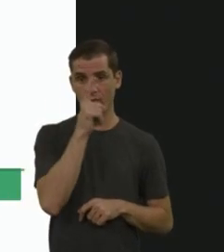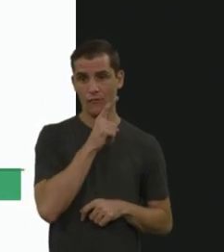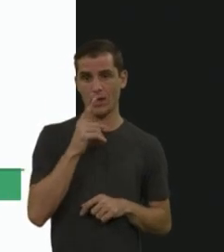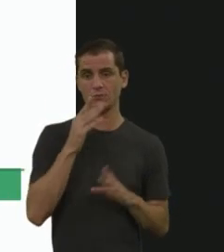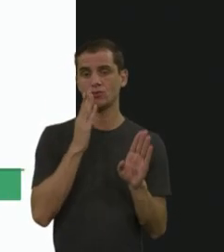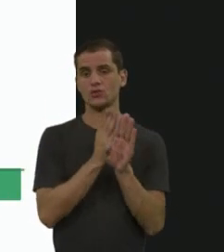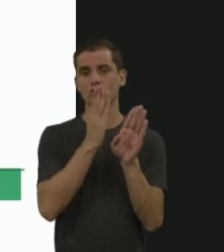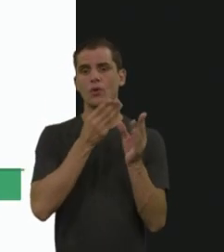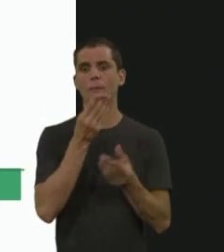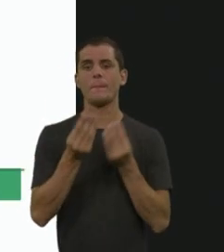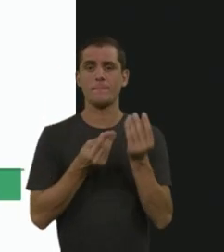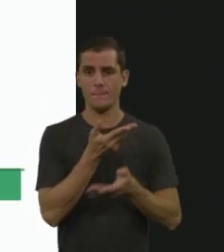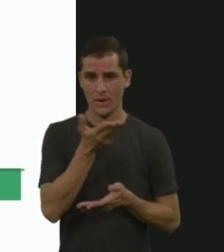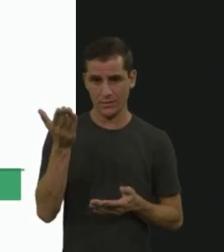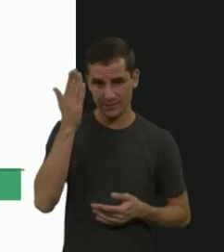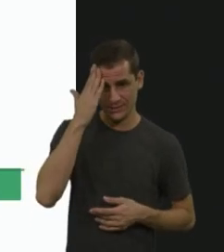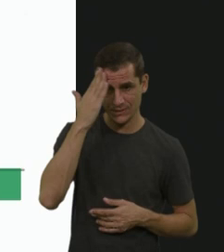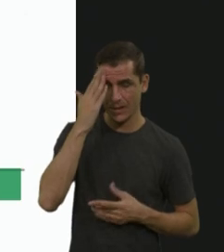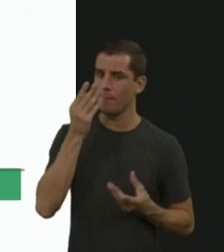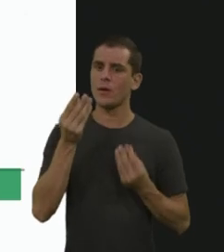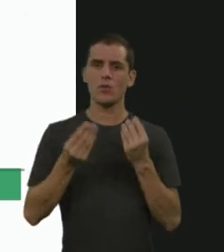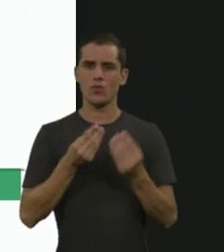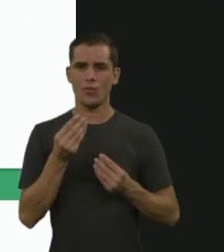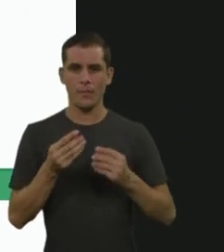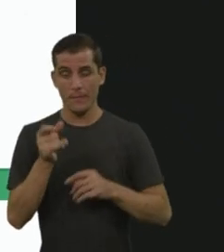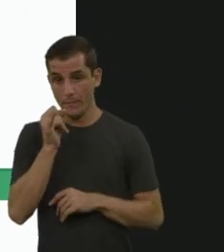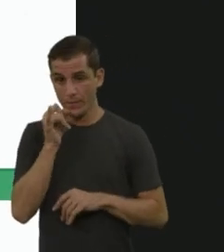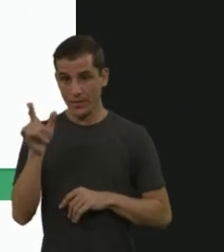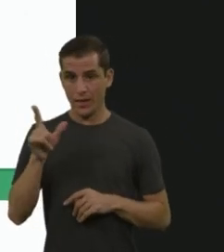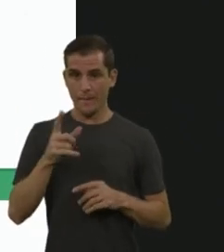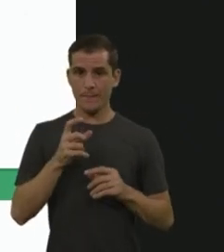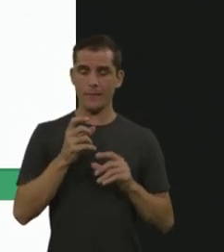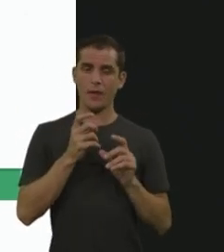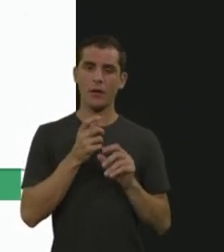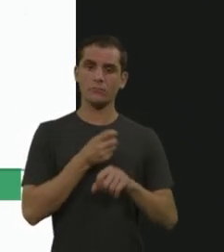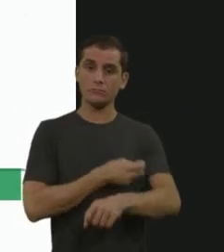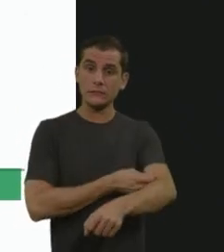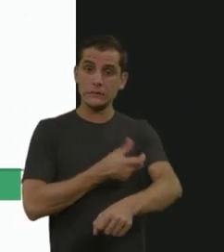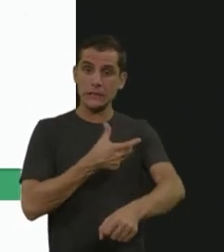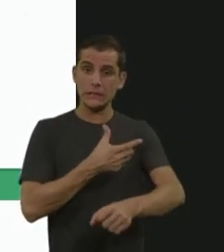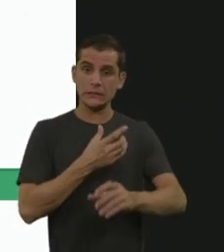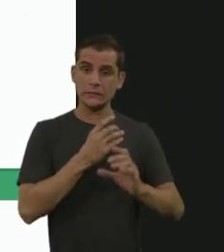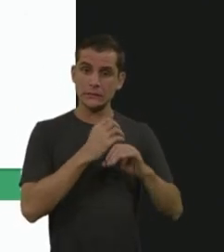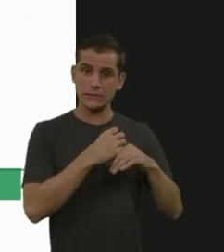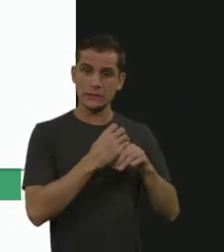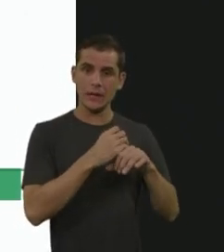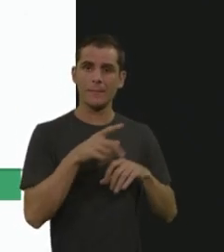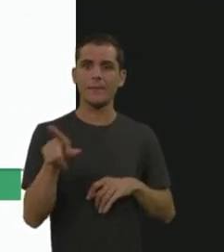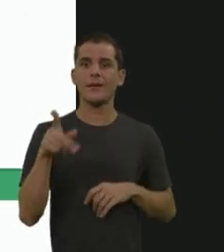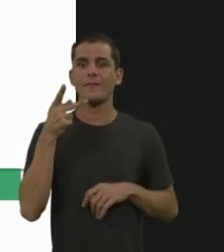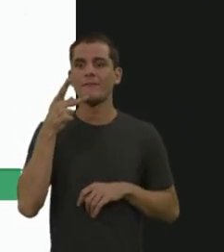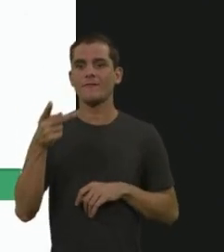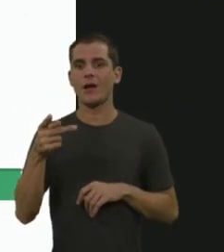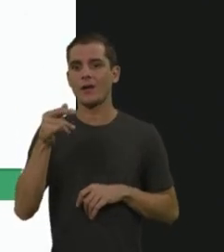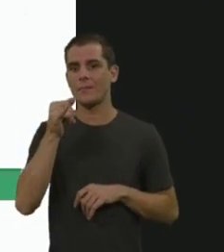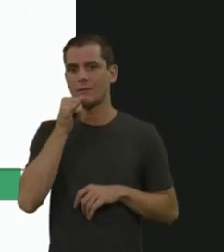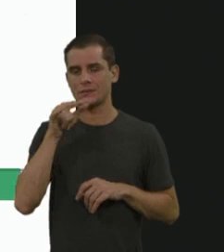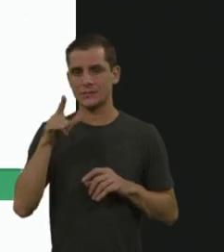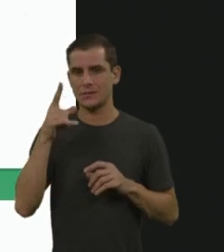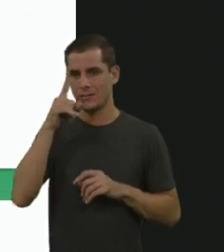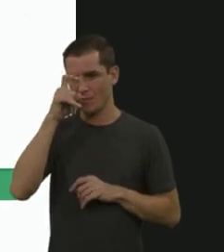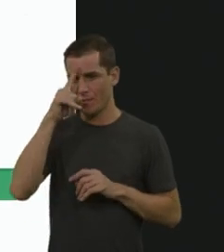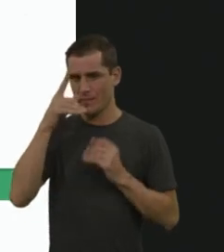Pra vocês terem uma ideia, o nosso exame, eu brinco que ninguém pode ficar doente de quarta a sexta no hospital infantil com uma doença